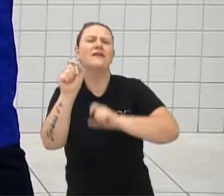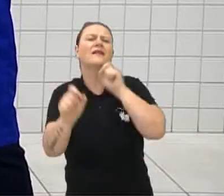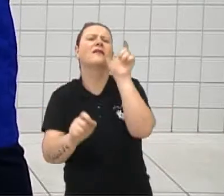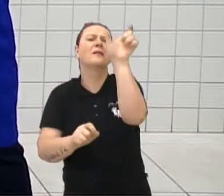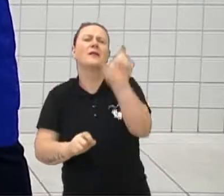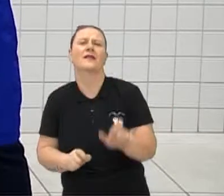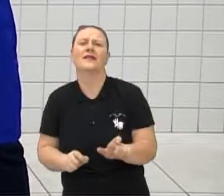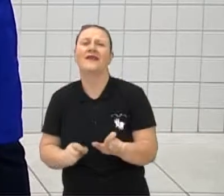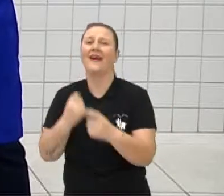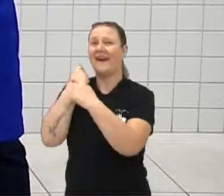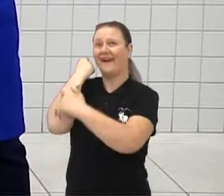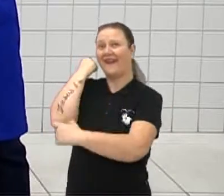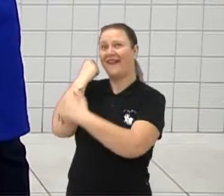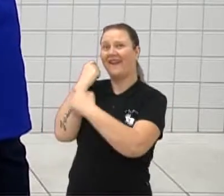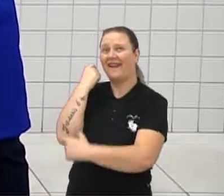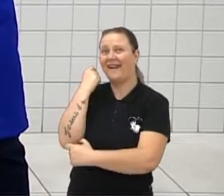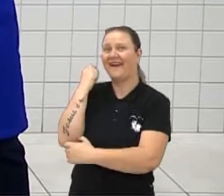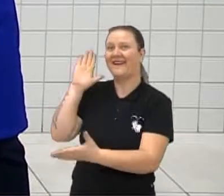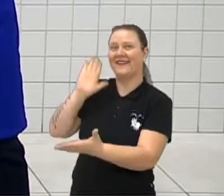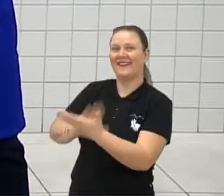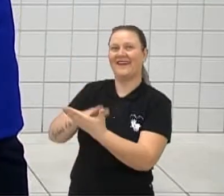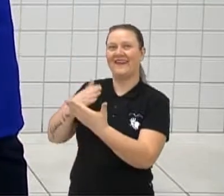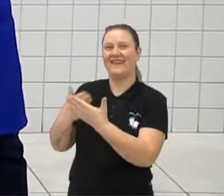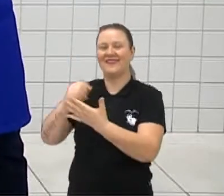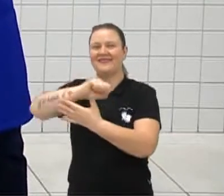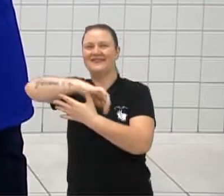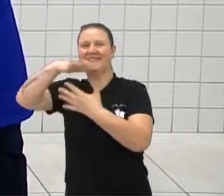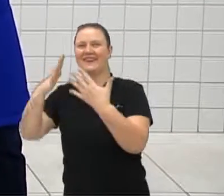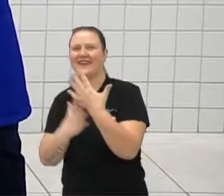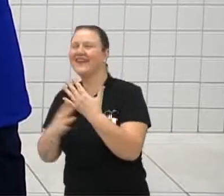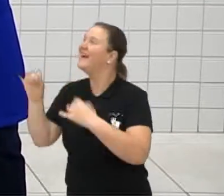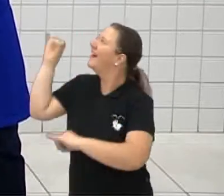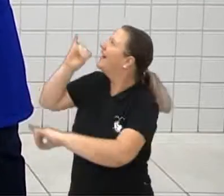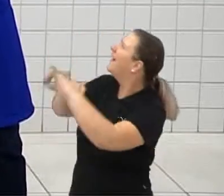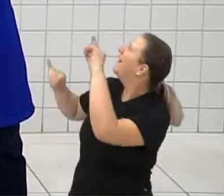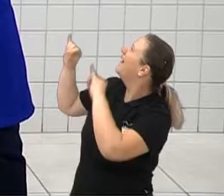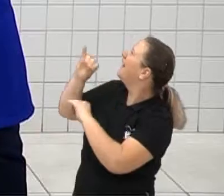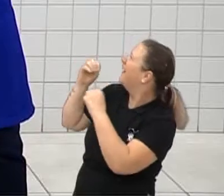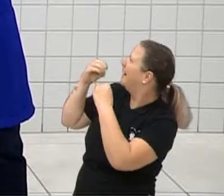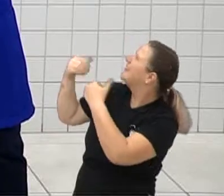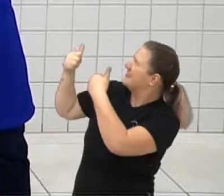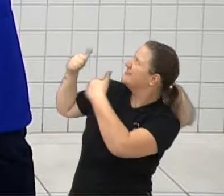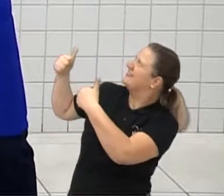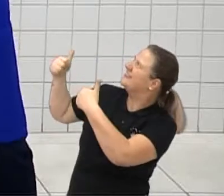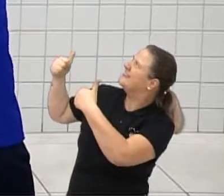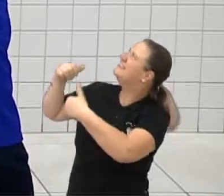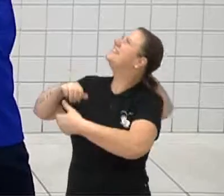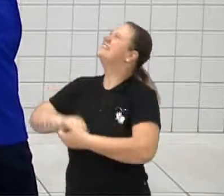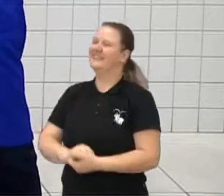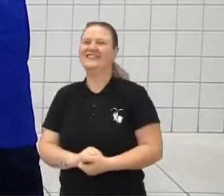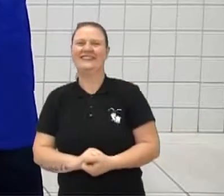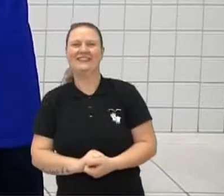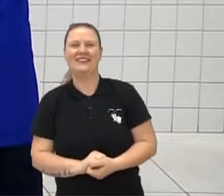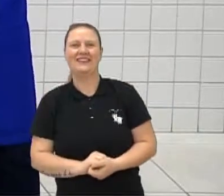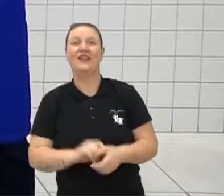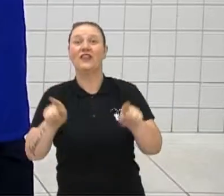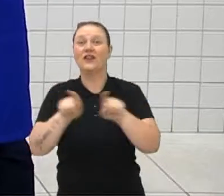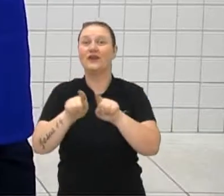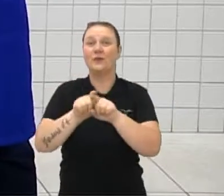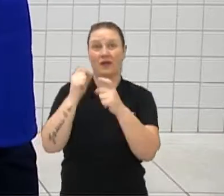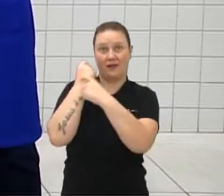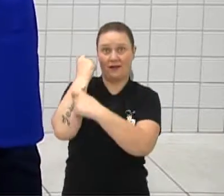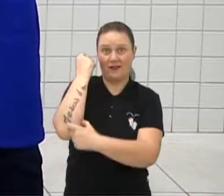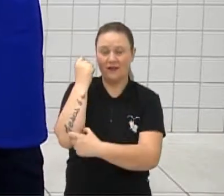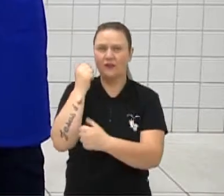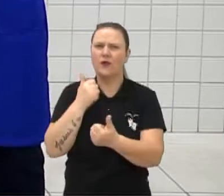será? A Cláudia, a nossa intérprete de Libras. Oi, Cláudia. Oi, Cláudia. Muito bem, a Cláudia vai